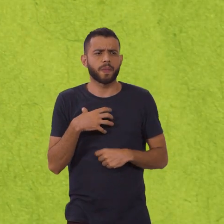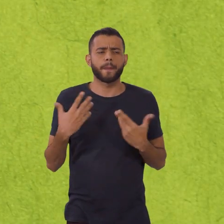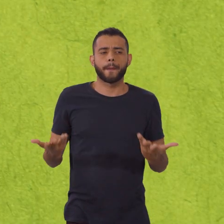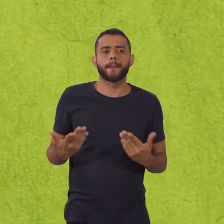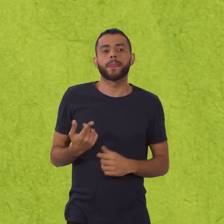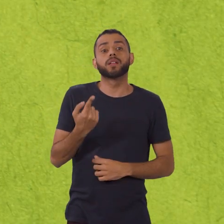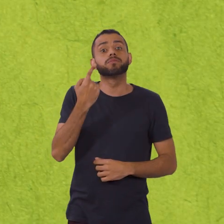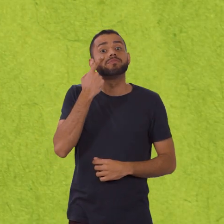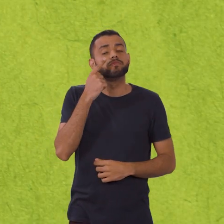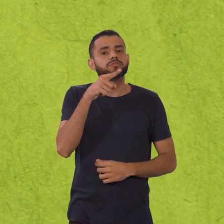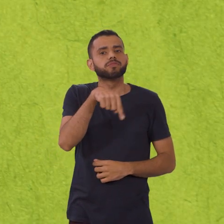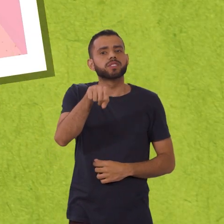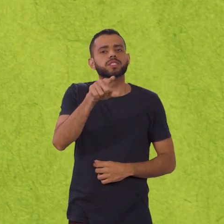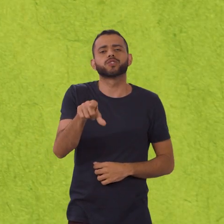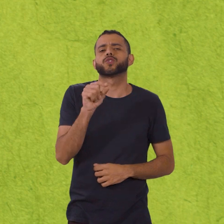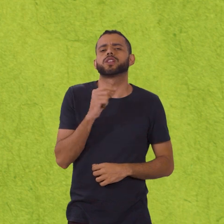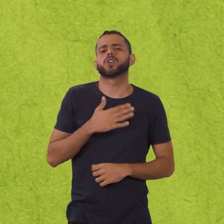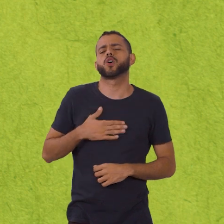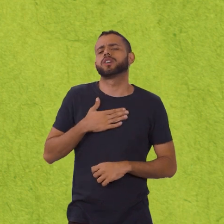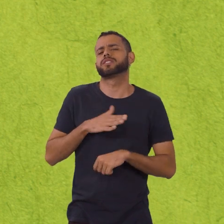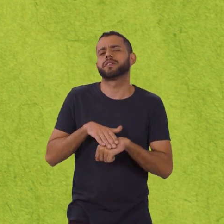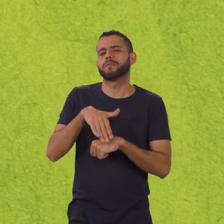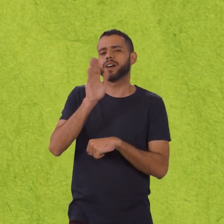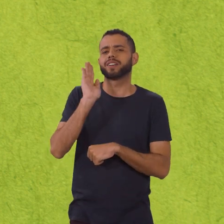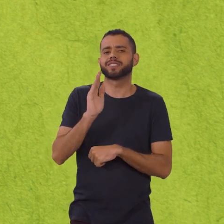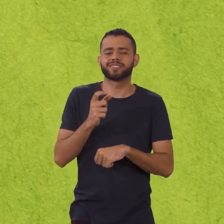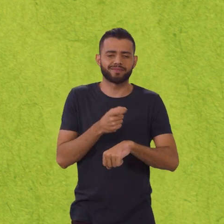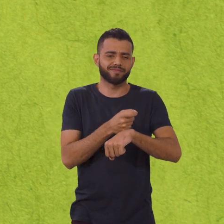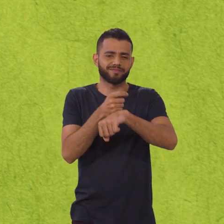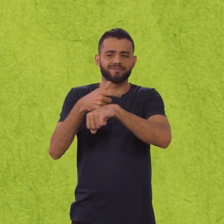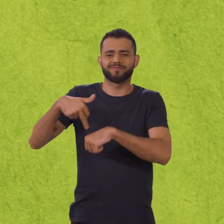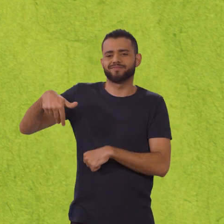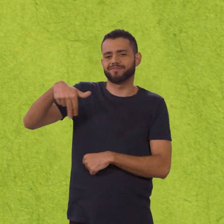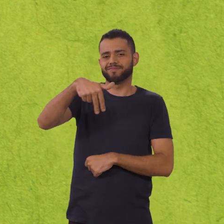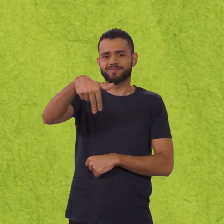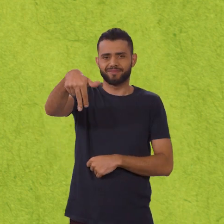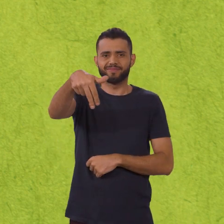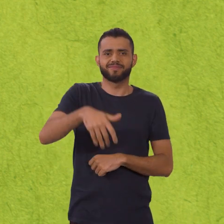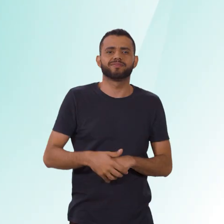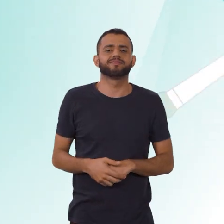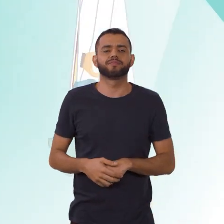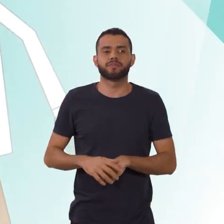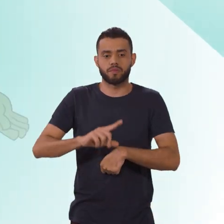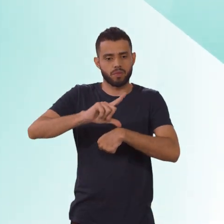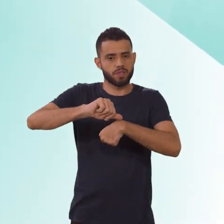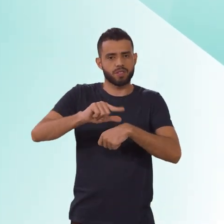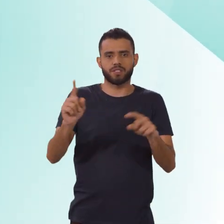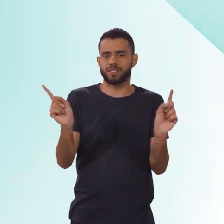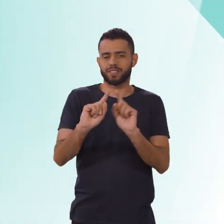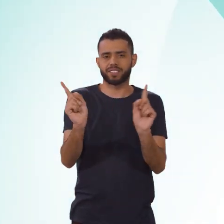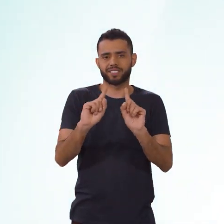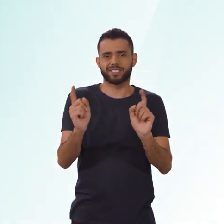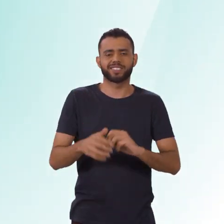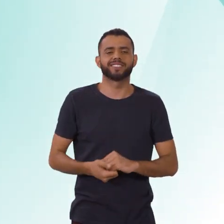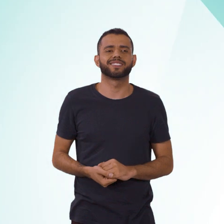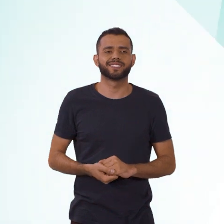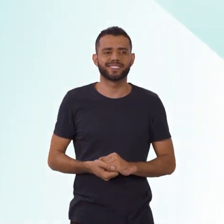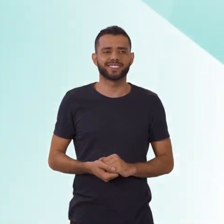É só você escolher o que mais gosta e sair estiloso por aí! Sem se atrasar, é claro!